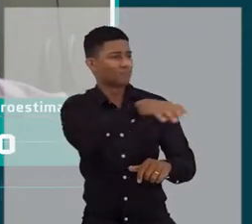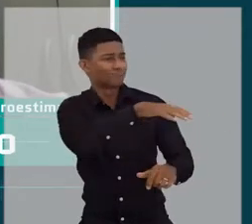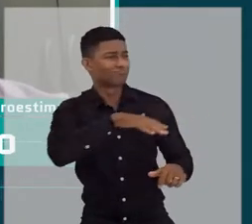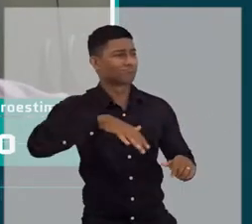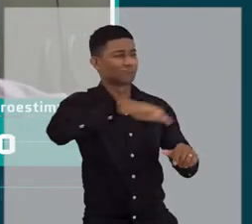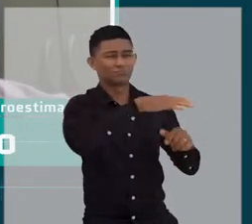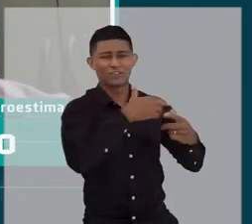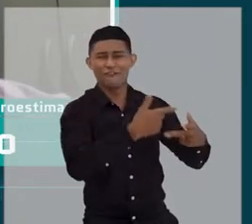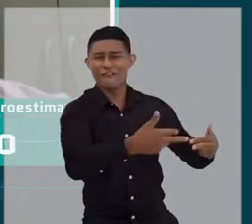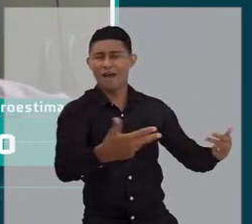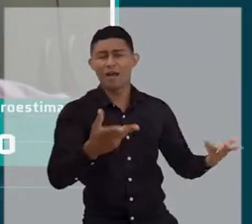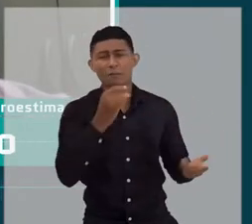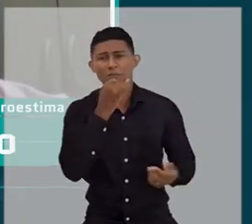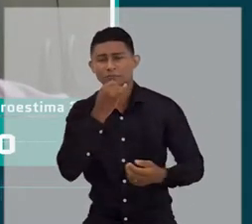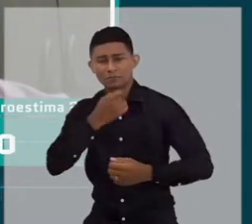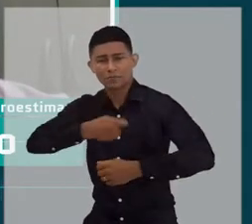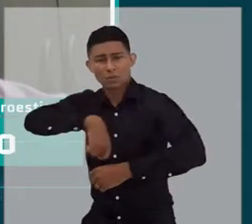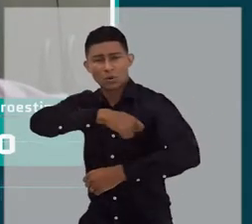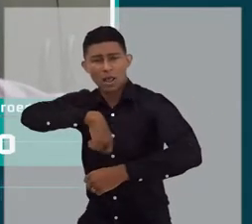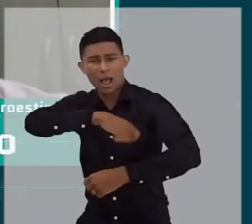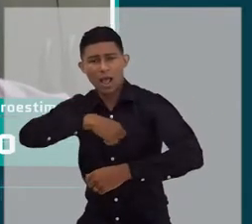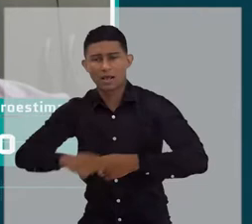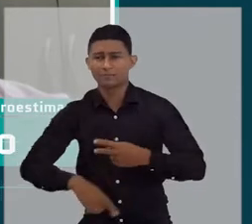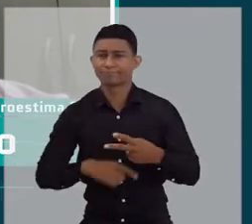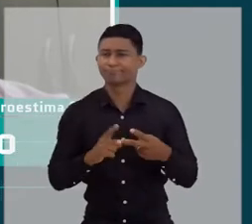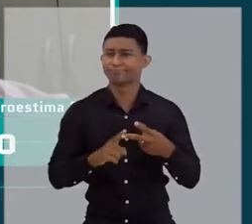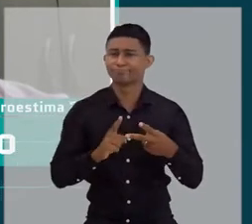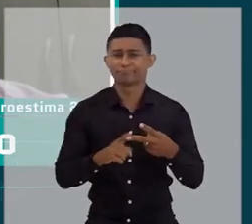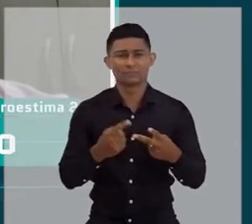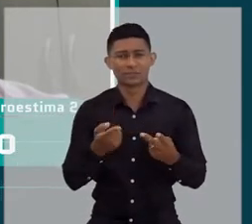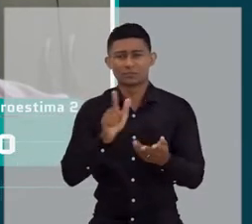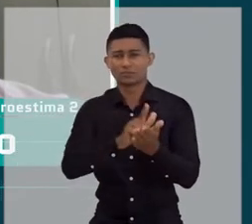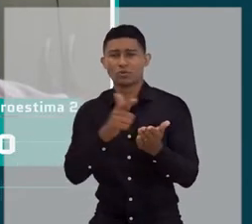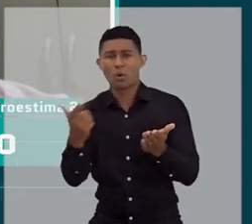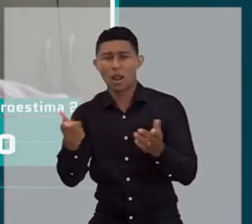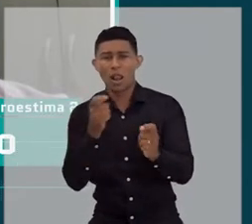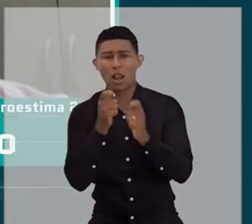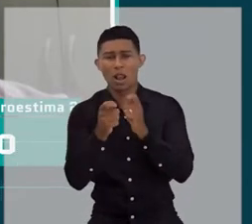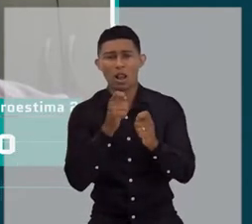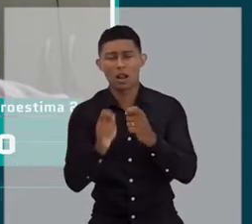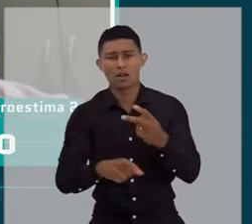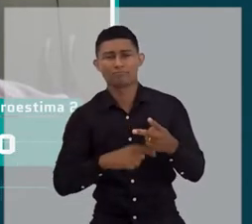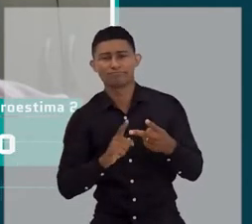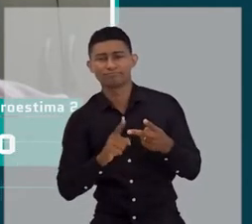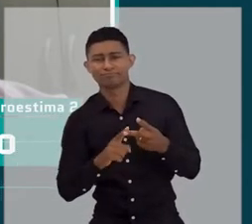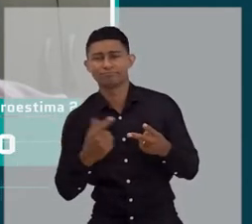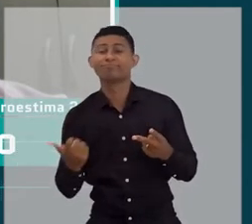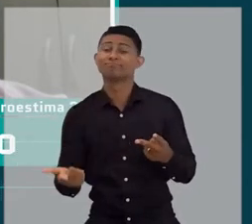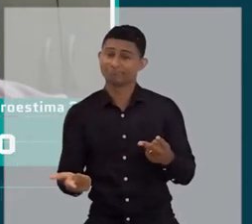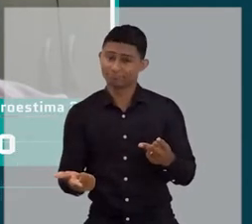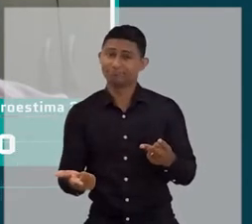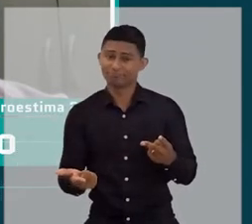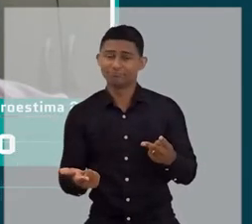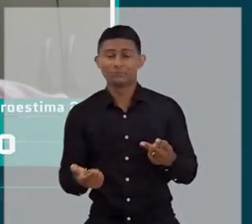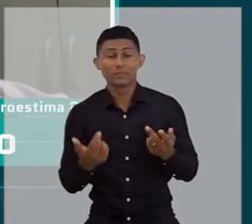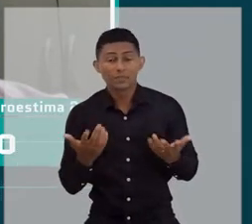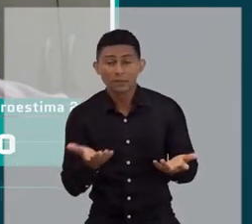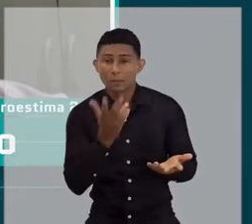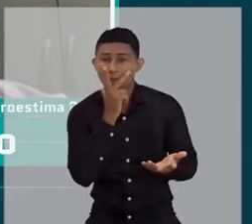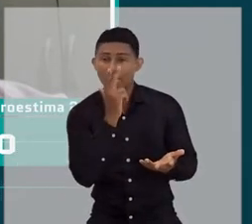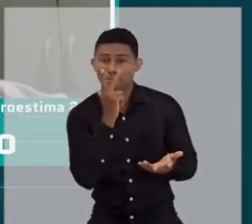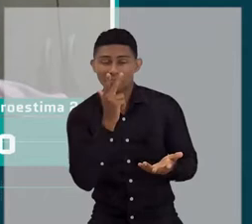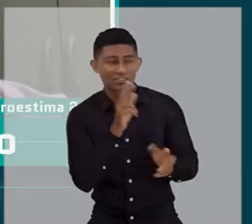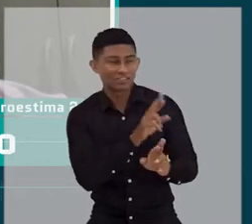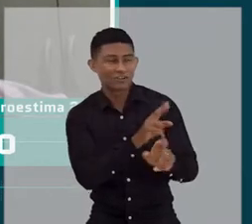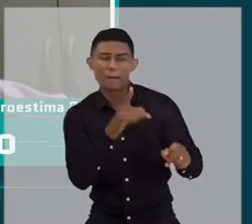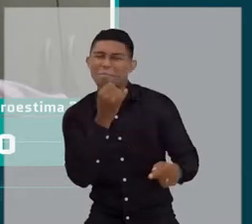diversas, e que bom, culinária, jornalistas de diversas áreas, precisaram não mais se encaixar no